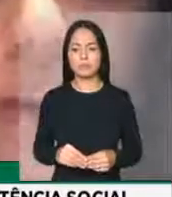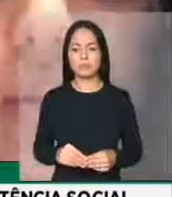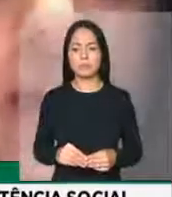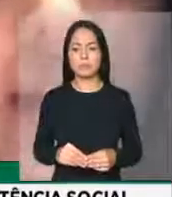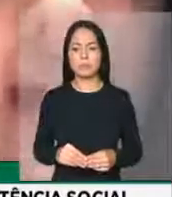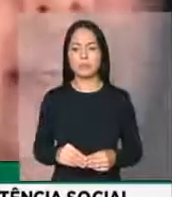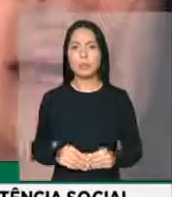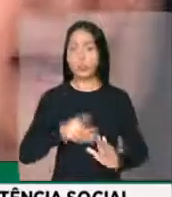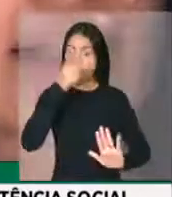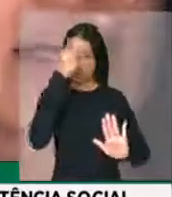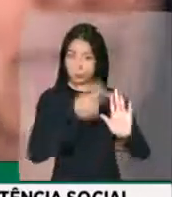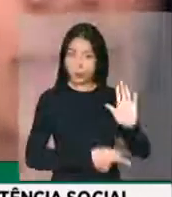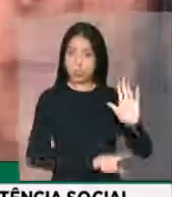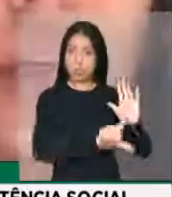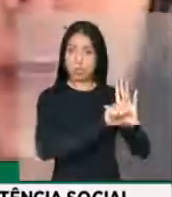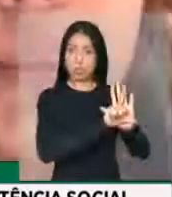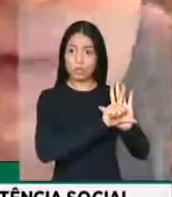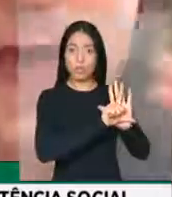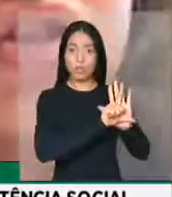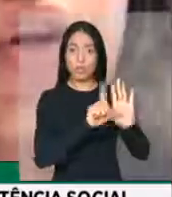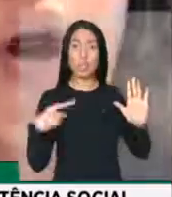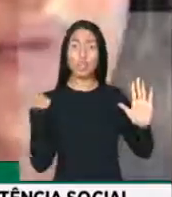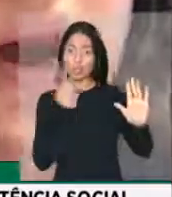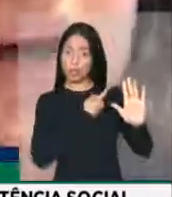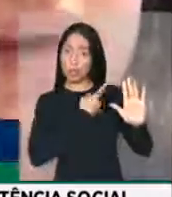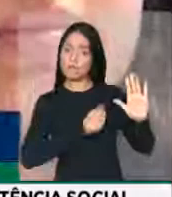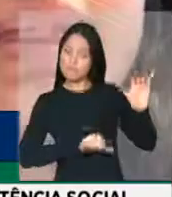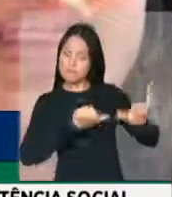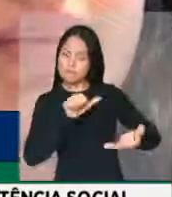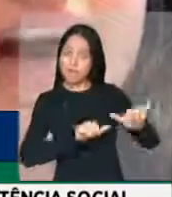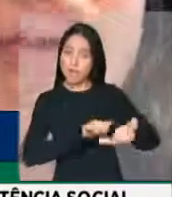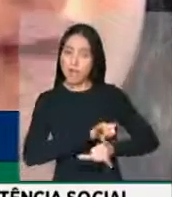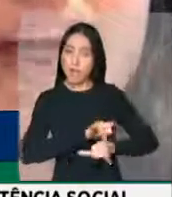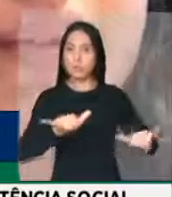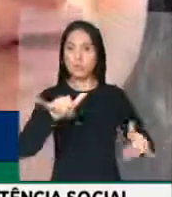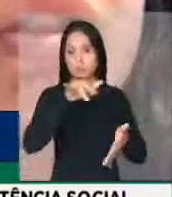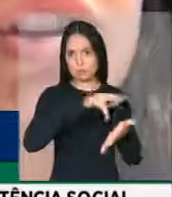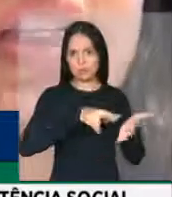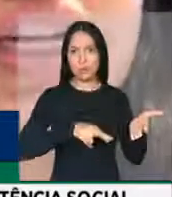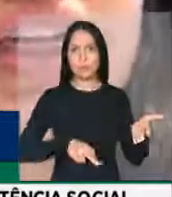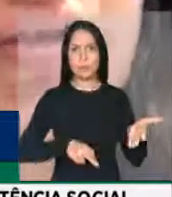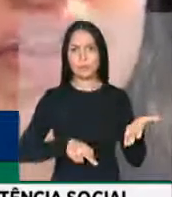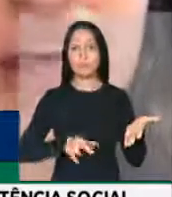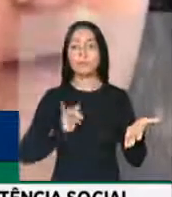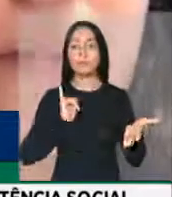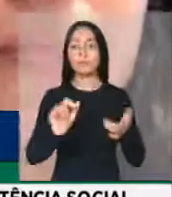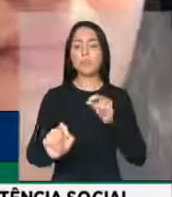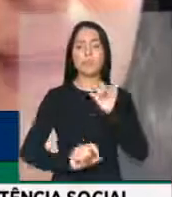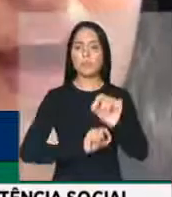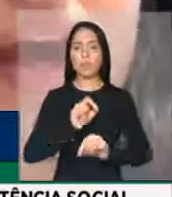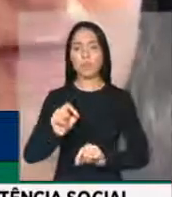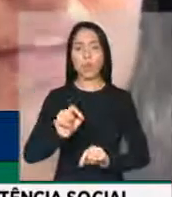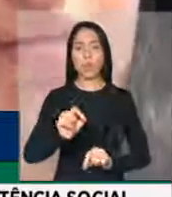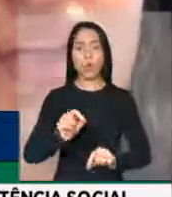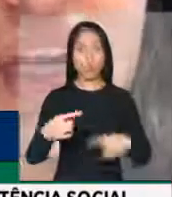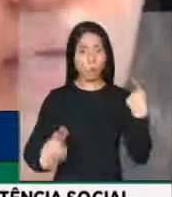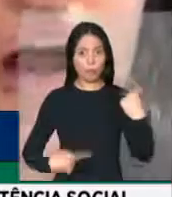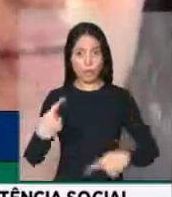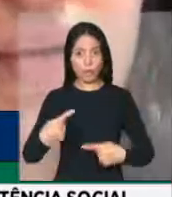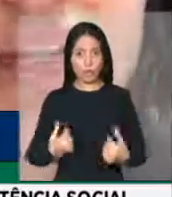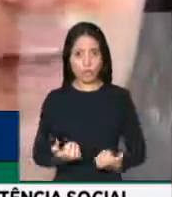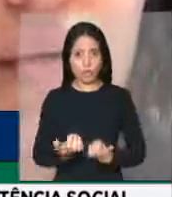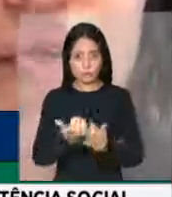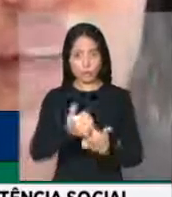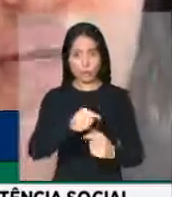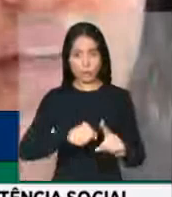O projeto de lei que relatamos pretende incorporar a mesma sistemática para que a política de assistência social. Ressaltamos que,